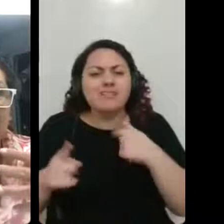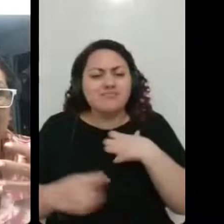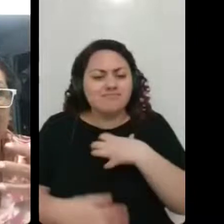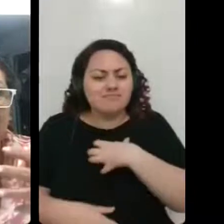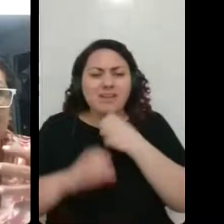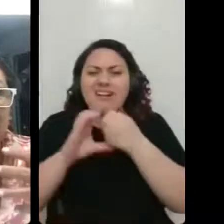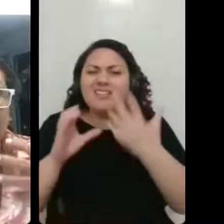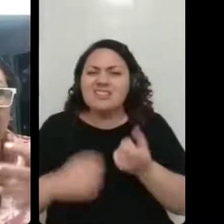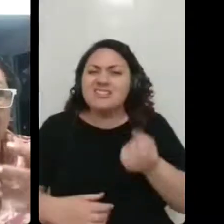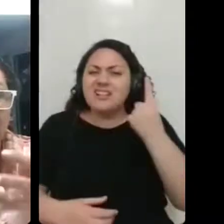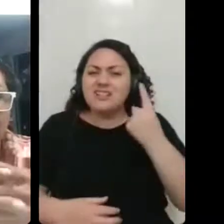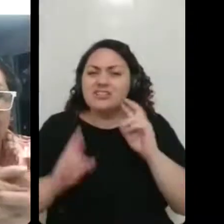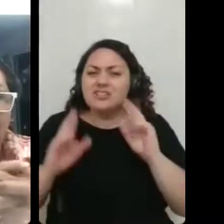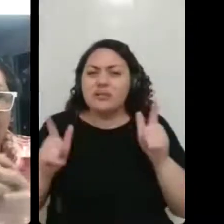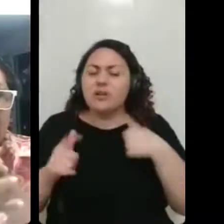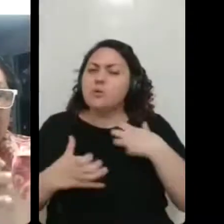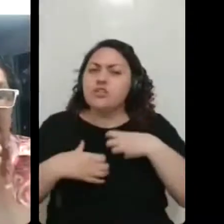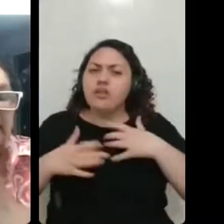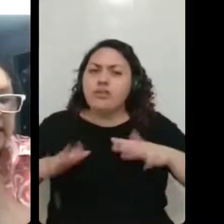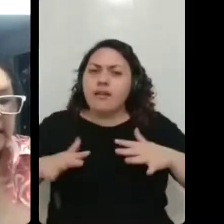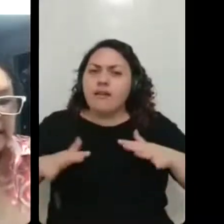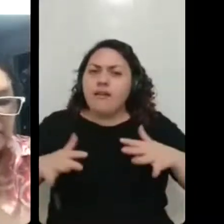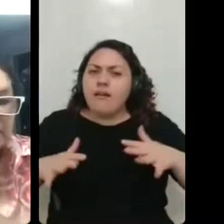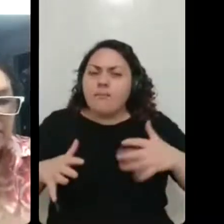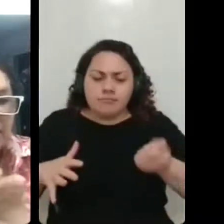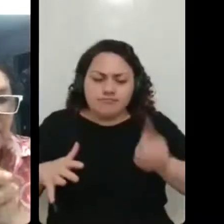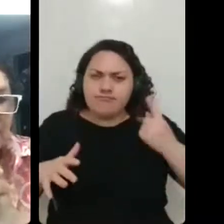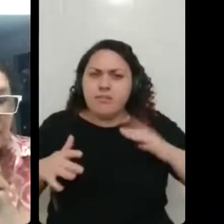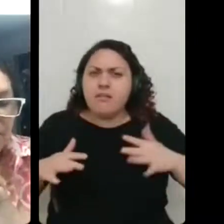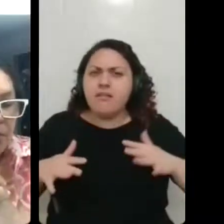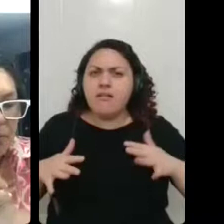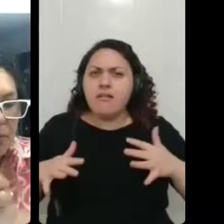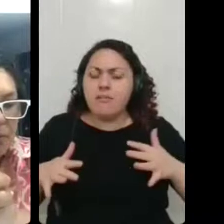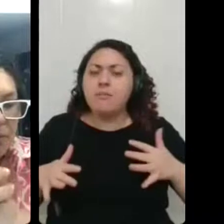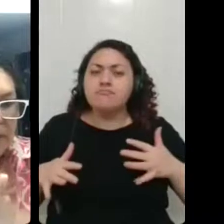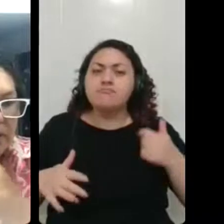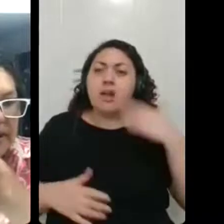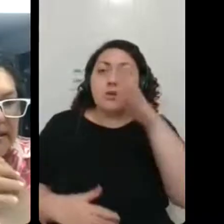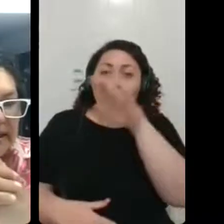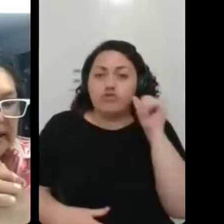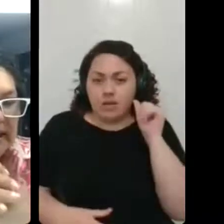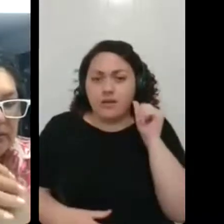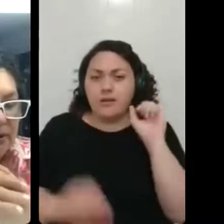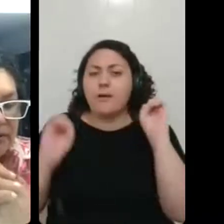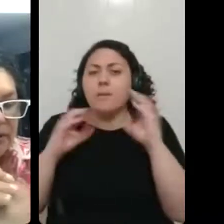diferente, eu tive um tremor muito forte, e quando chegou a ambulância aqui, né? O serviço